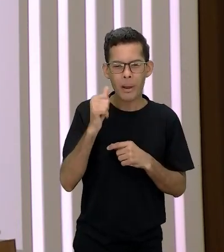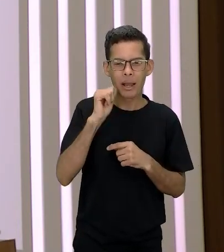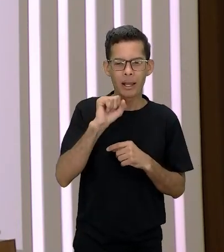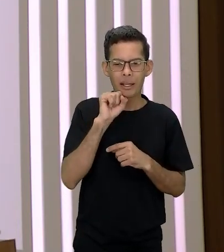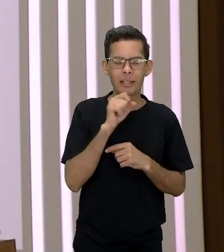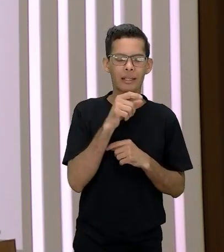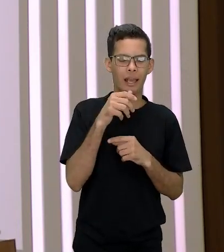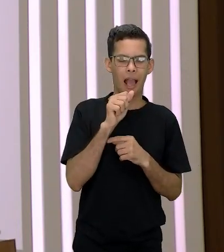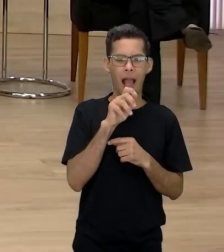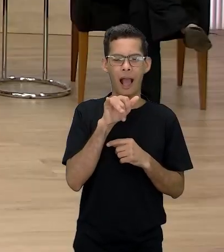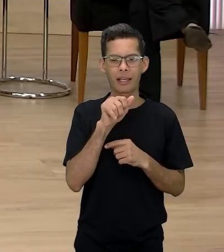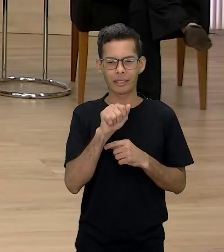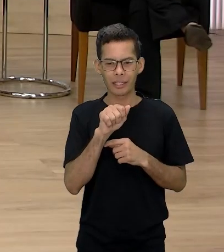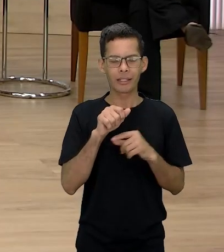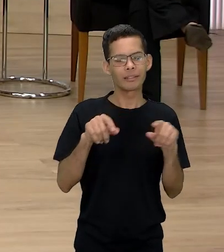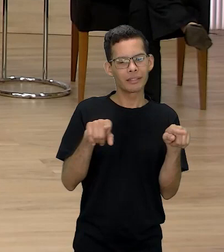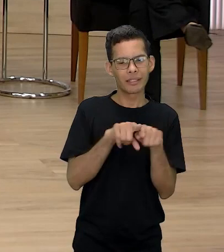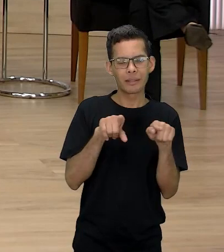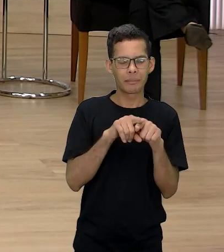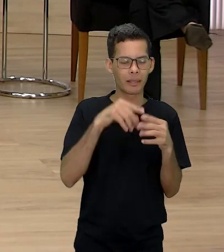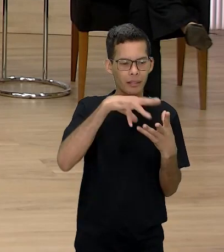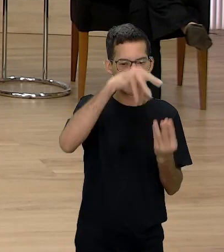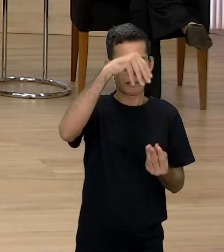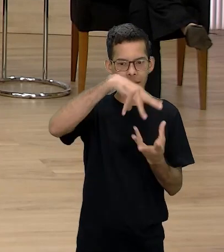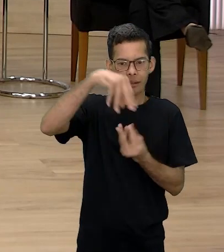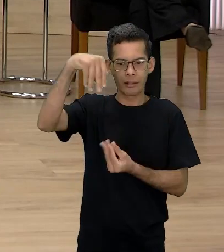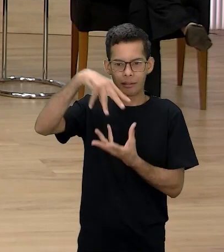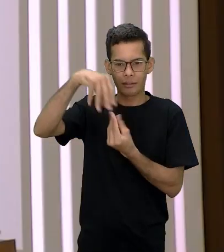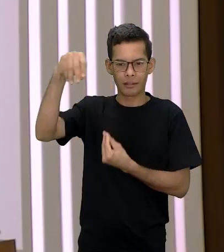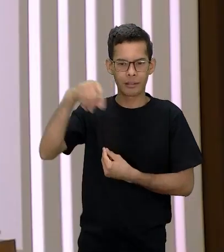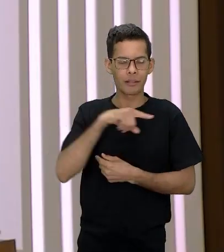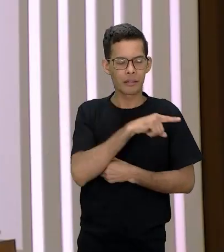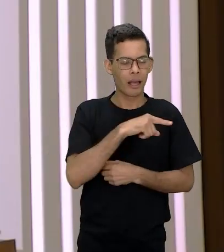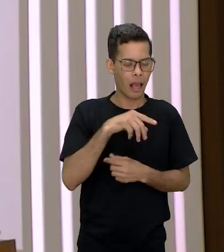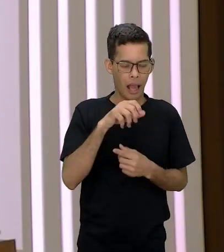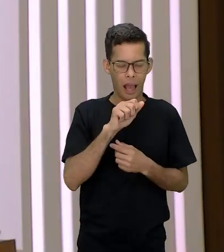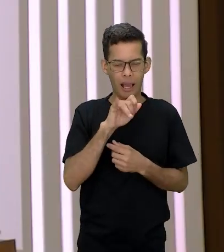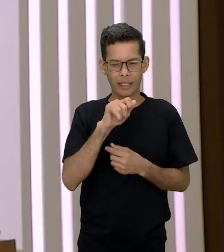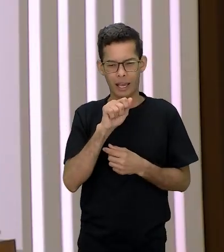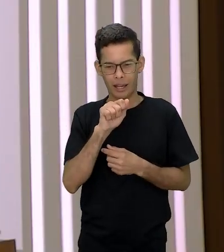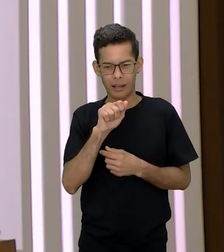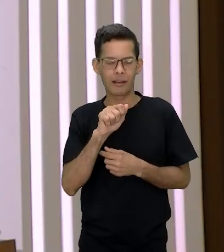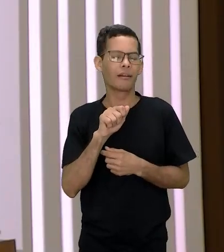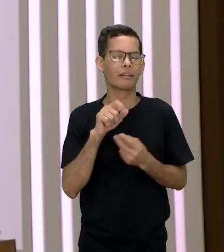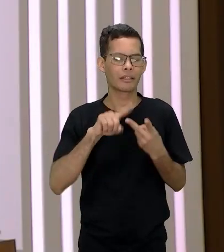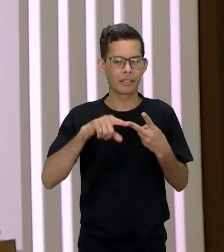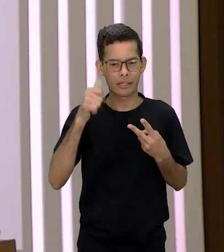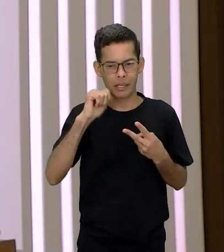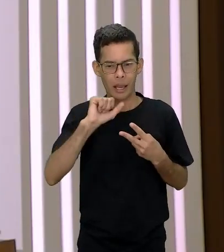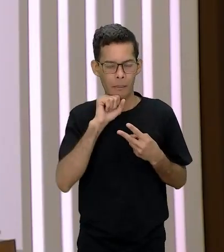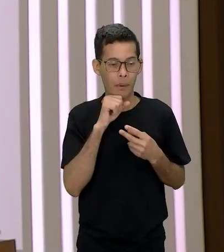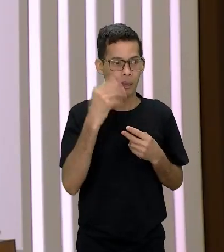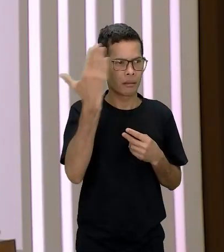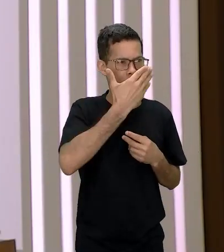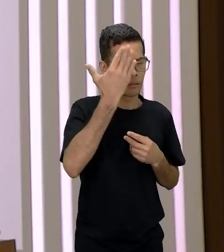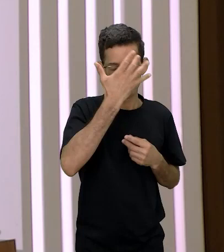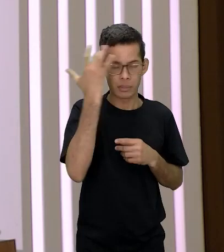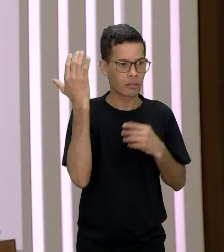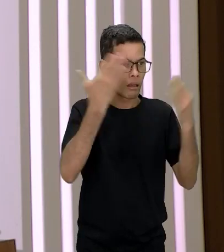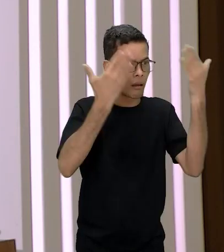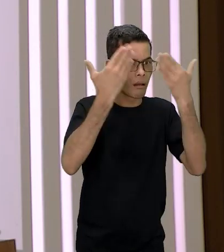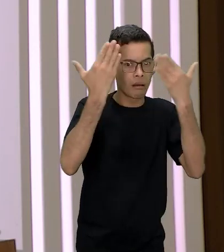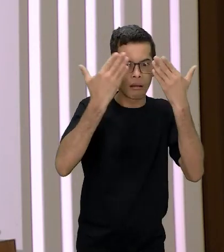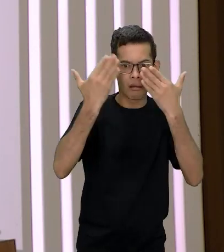dela depois reaparece também e tanto a Aya quanto a mãe dela enquanto invisíveis elas